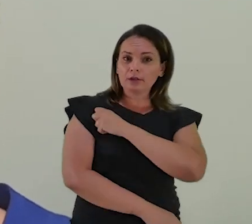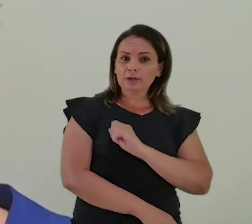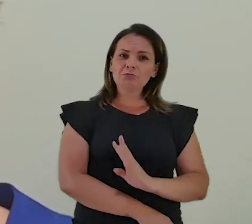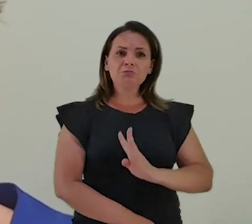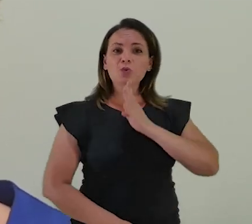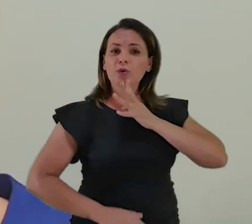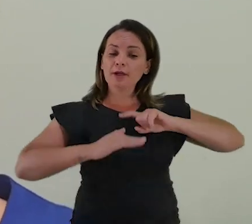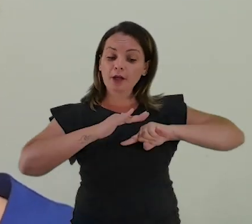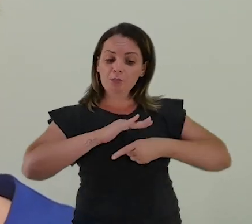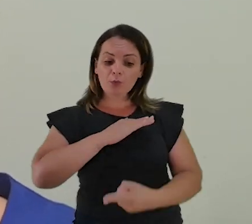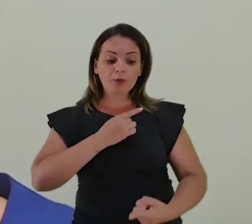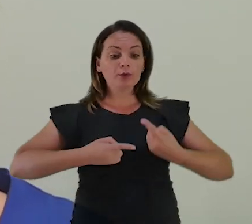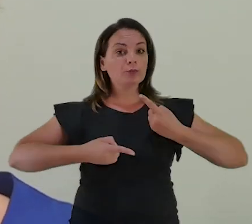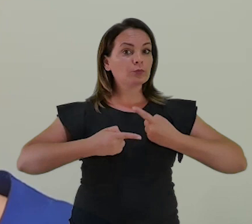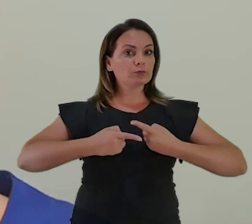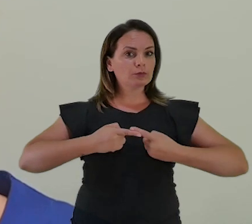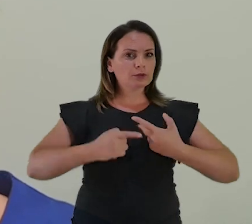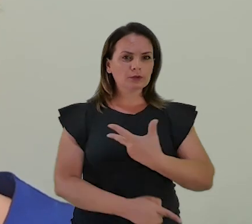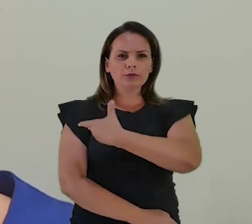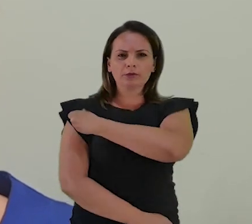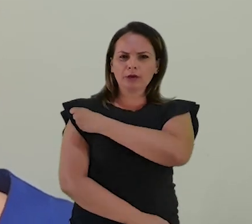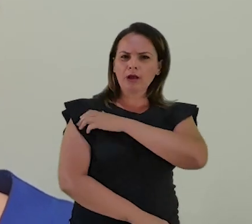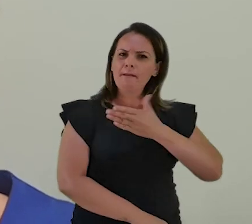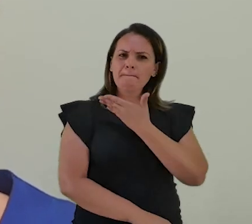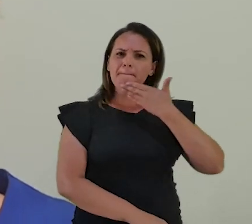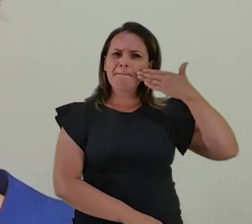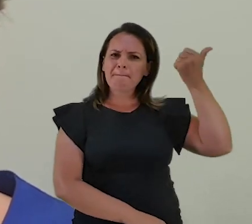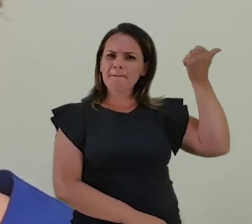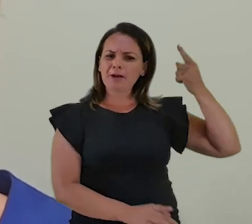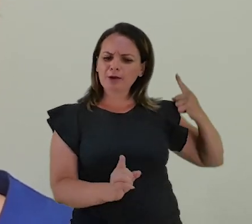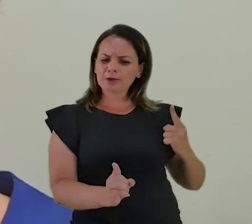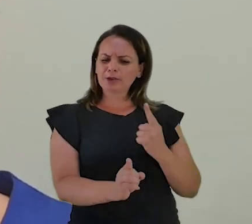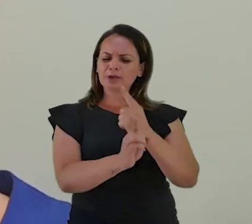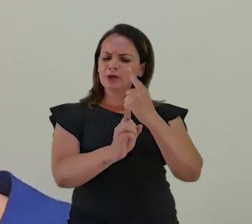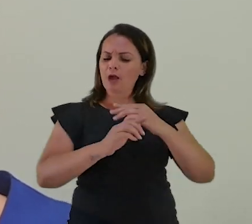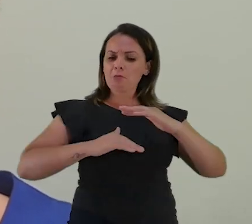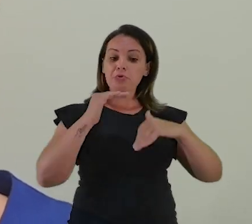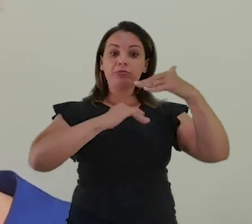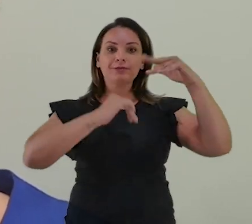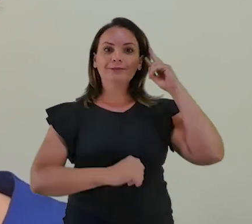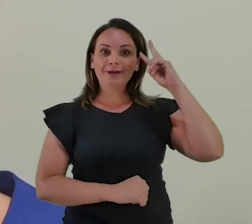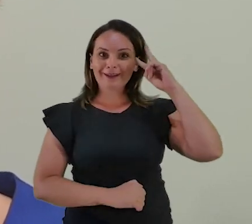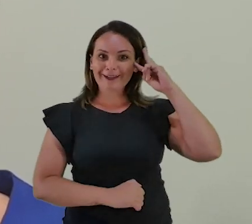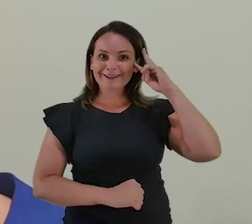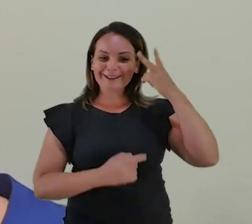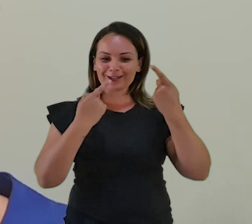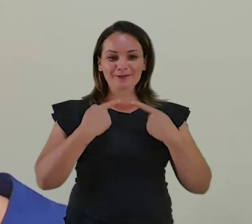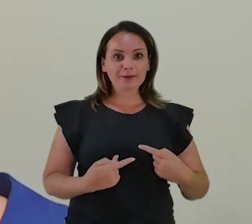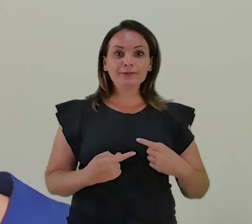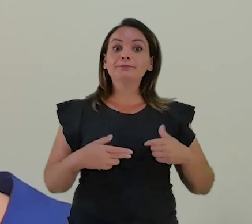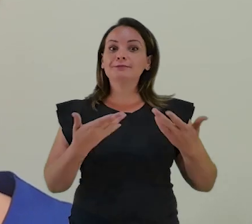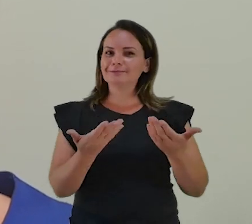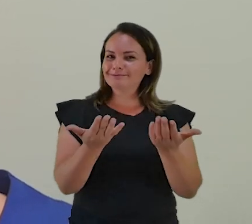compreender mais a fundo o porquê que as vacinas são uma das maiores descobertas, um dos maiores avanços da história da